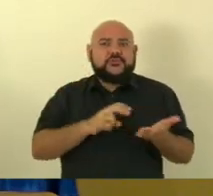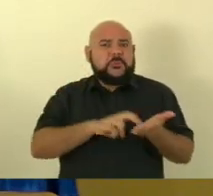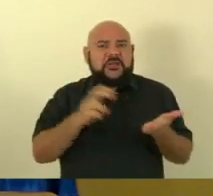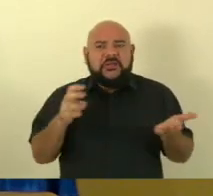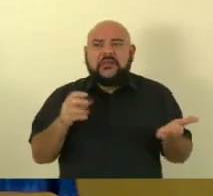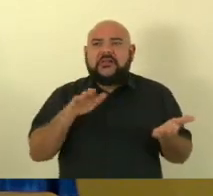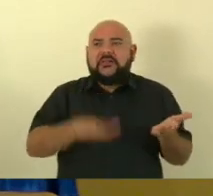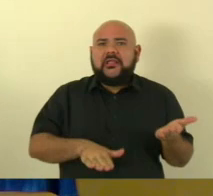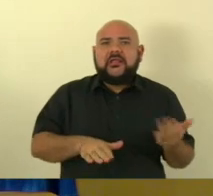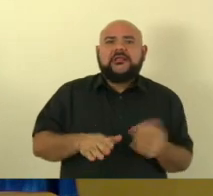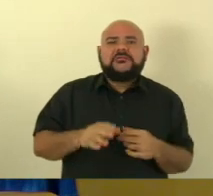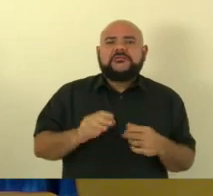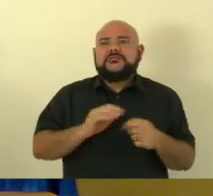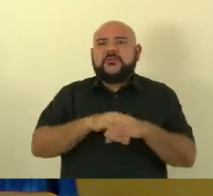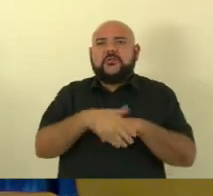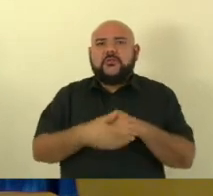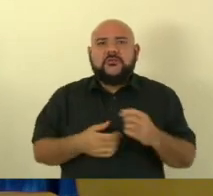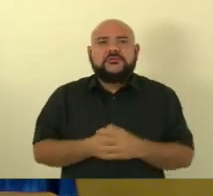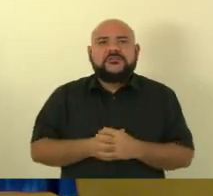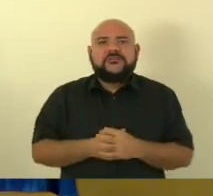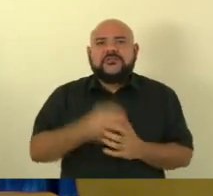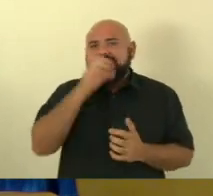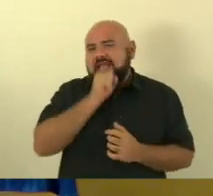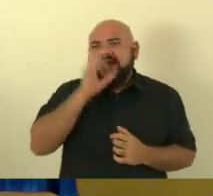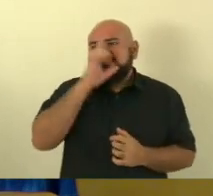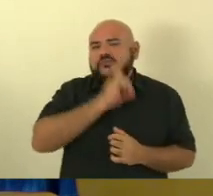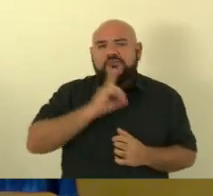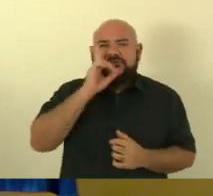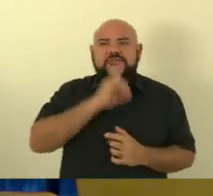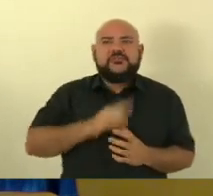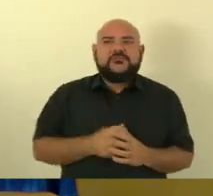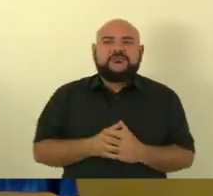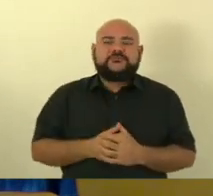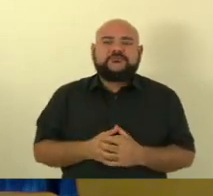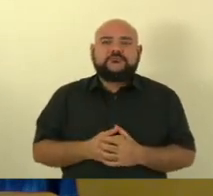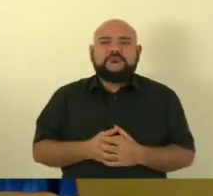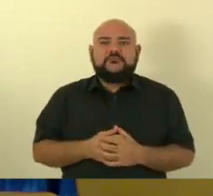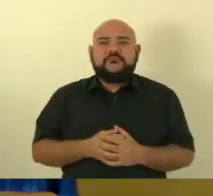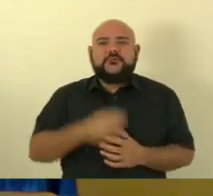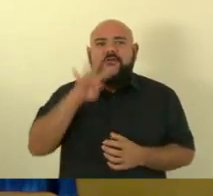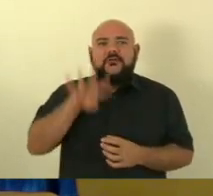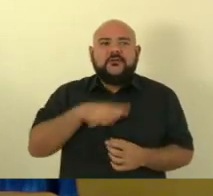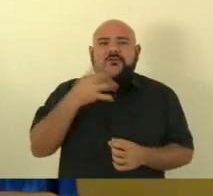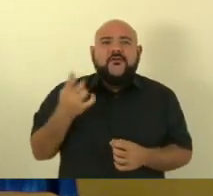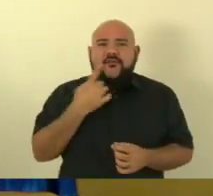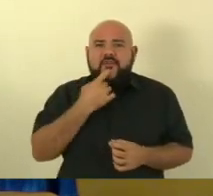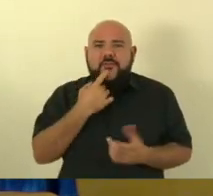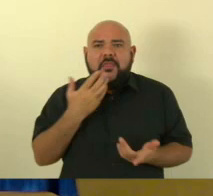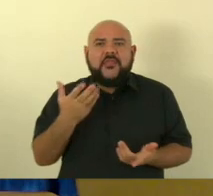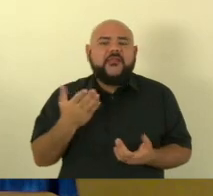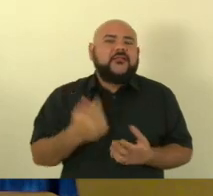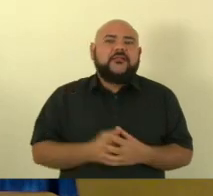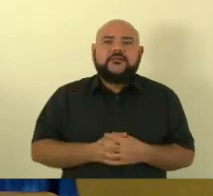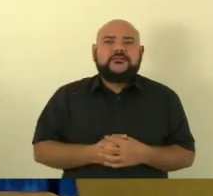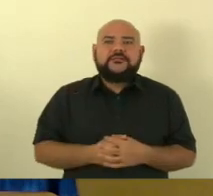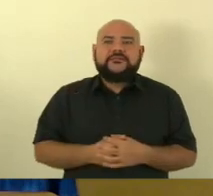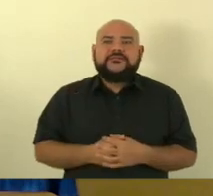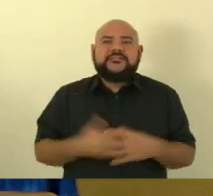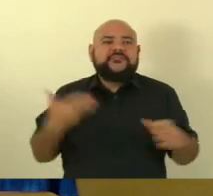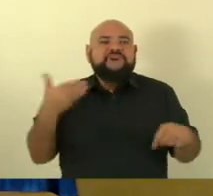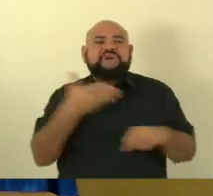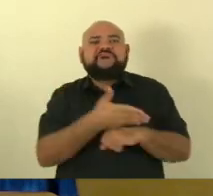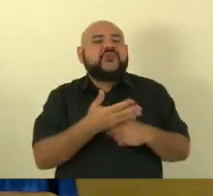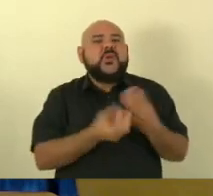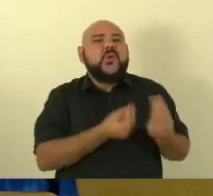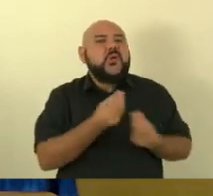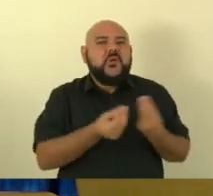feriado quando num final de semana a pessoa passar mal e tem necessidade de ir num pronto atendimento ali não tem então